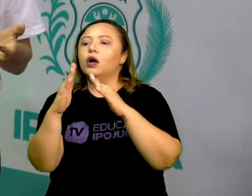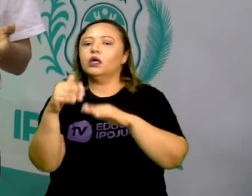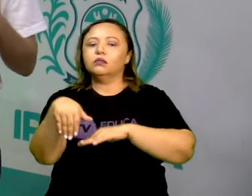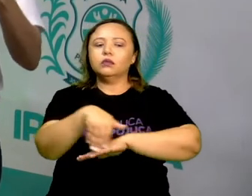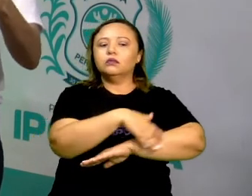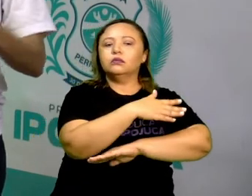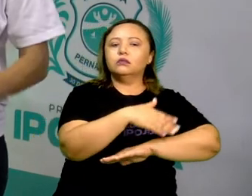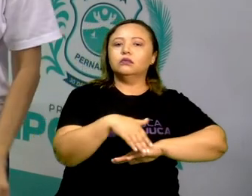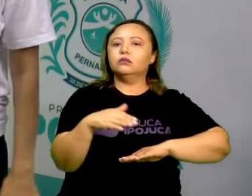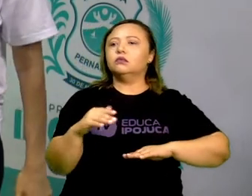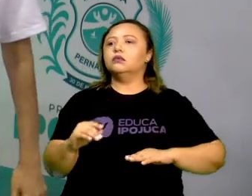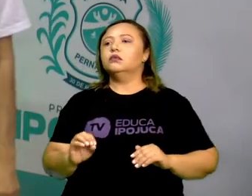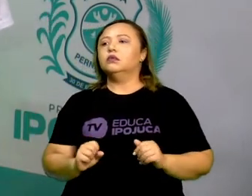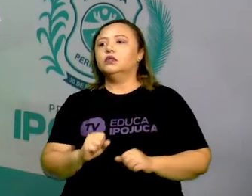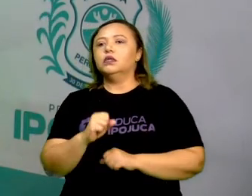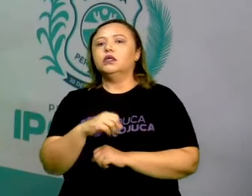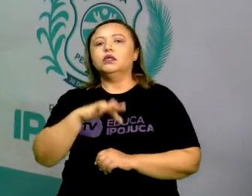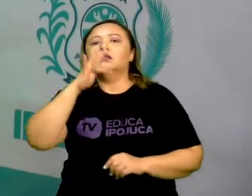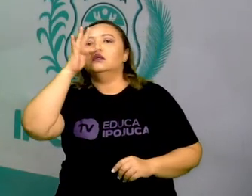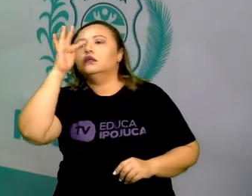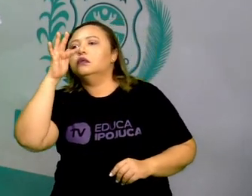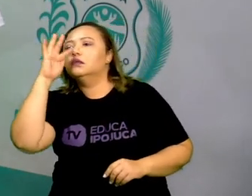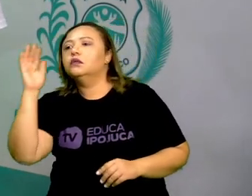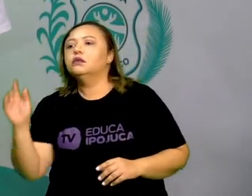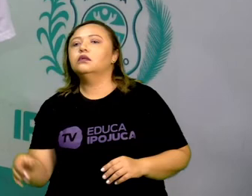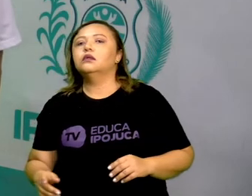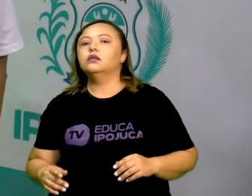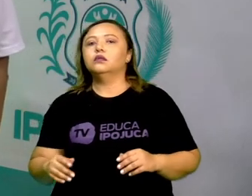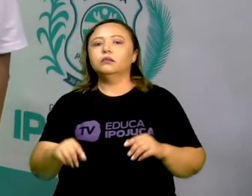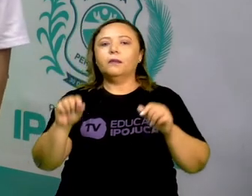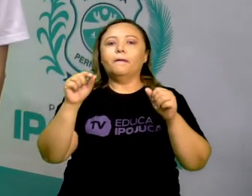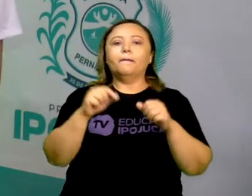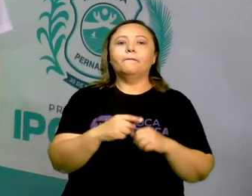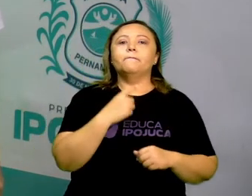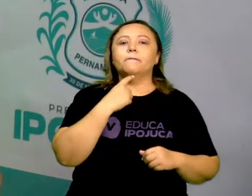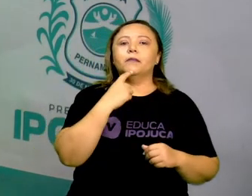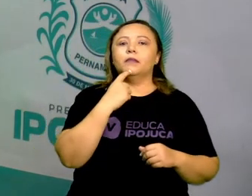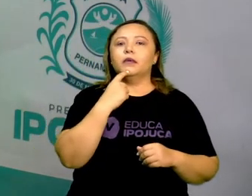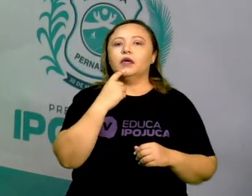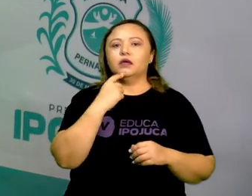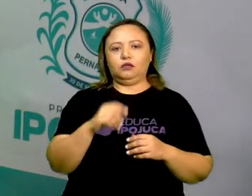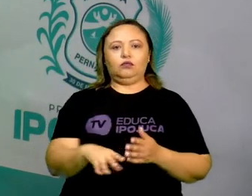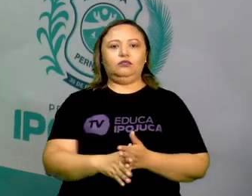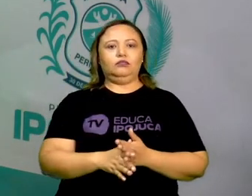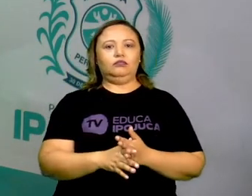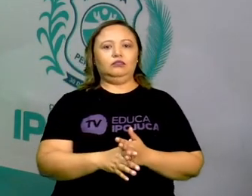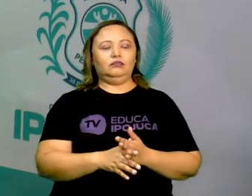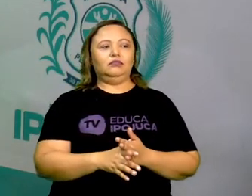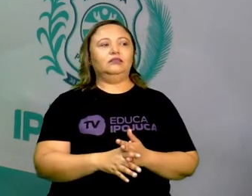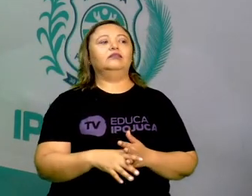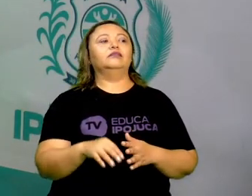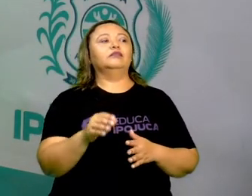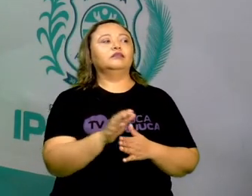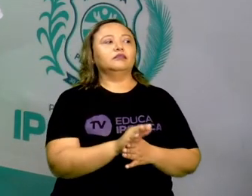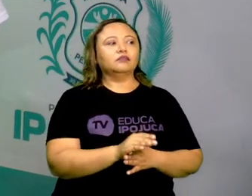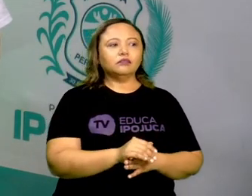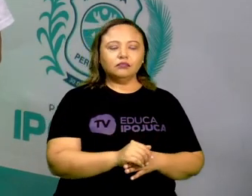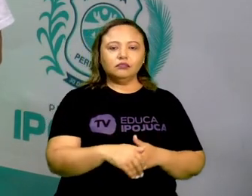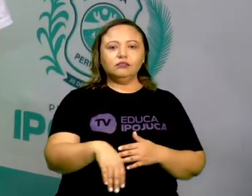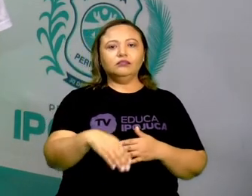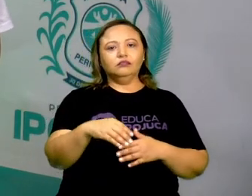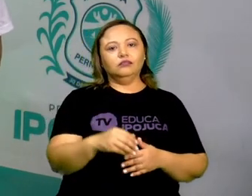Não vai ficar fácil? Fica fácil, tá certo? Então, obrigada e bons